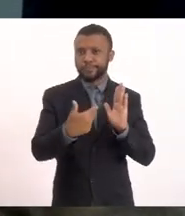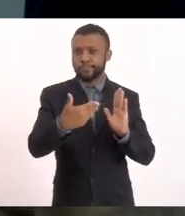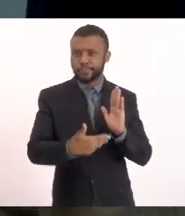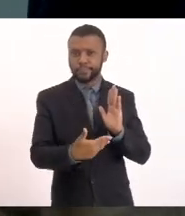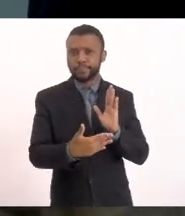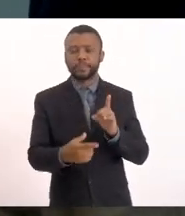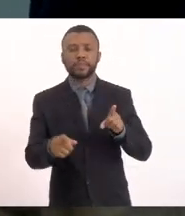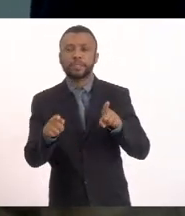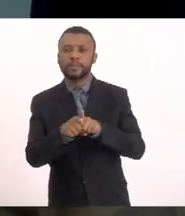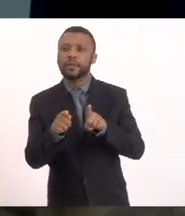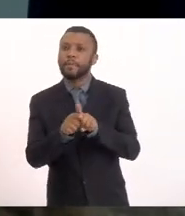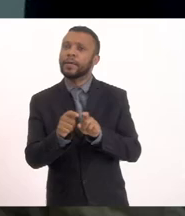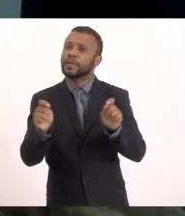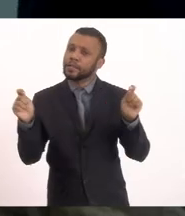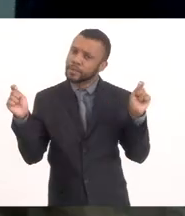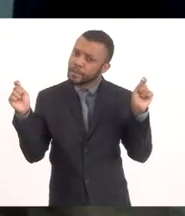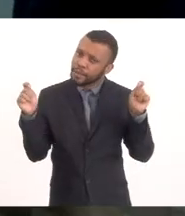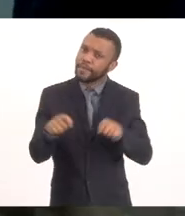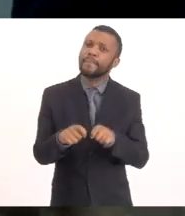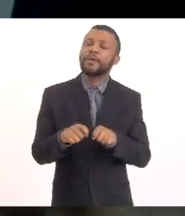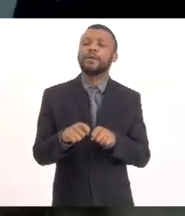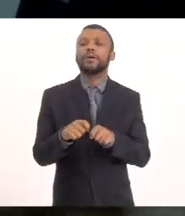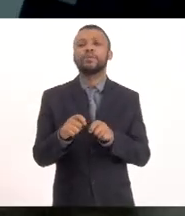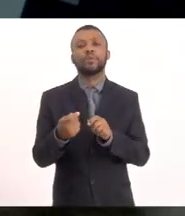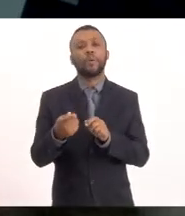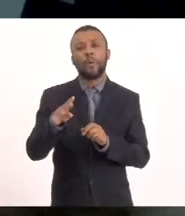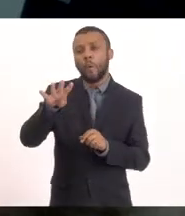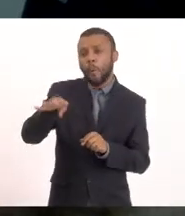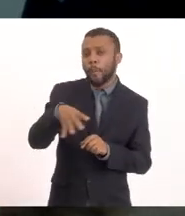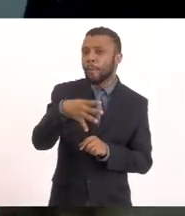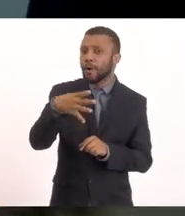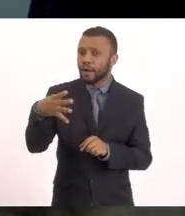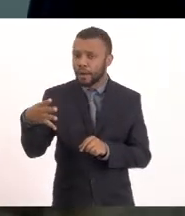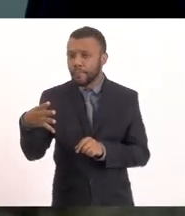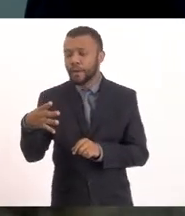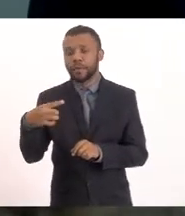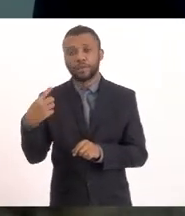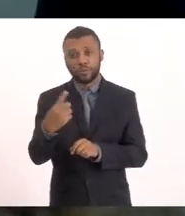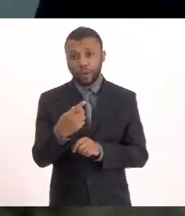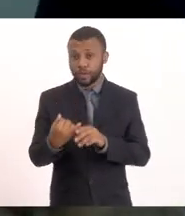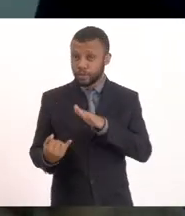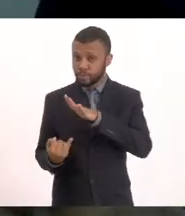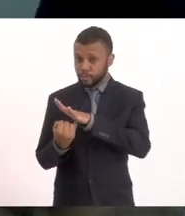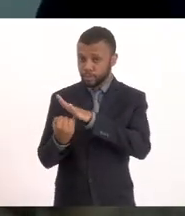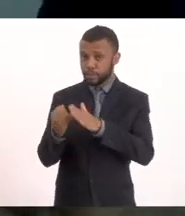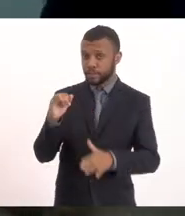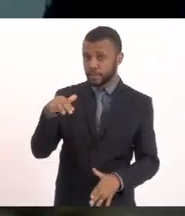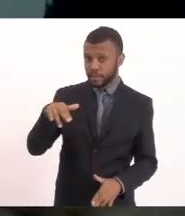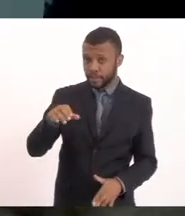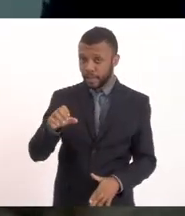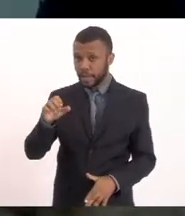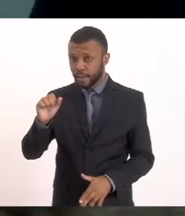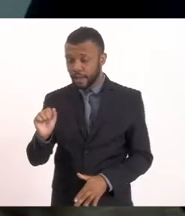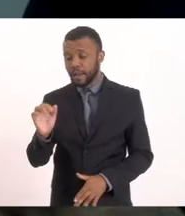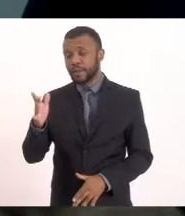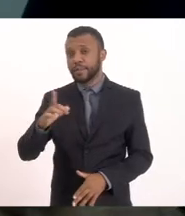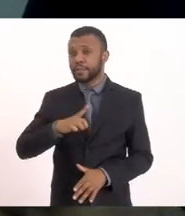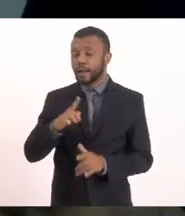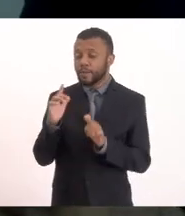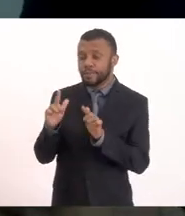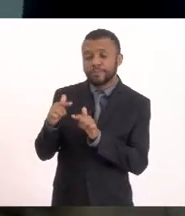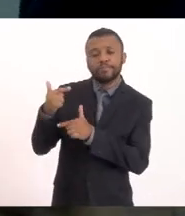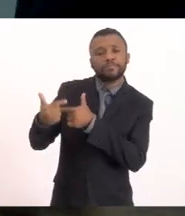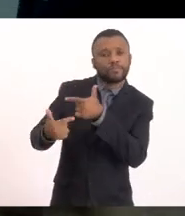Desempenhando Um Programa Que nós No INEE Já temos Já experimentado No INEE Nós temos Bastante intimidade Que é um programa De